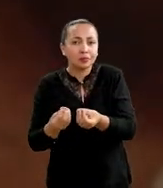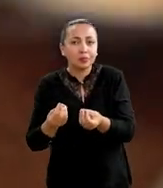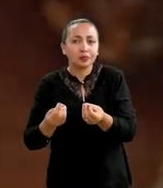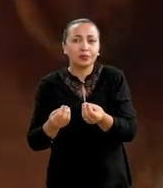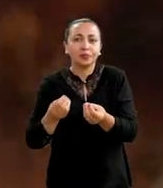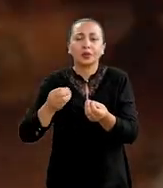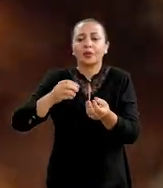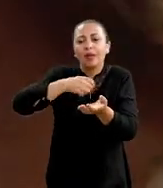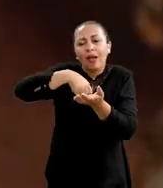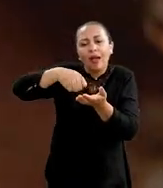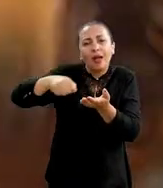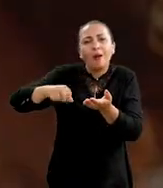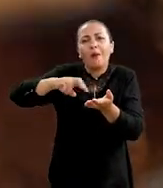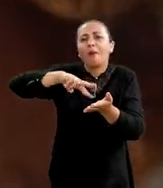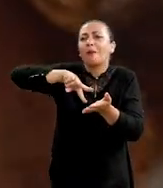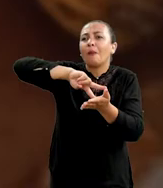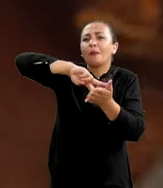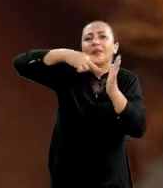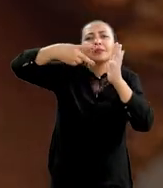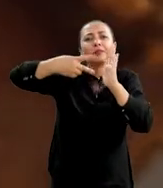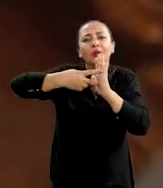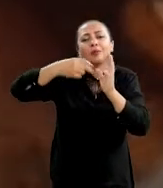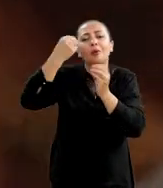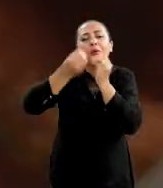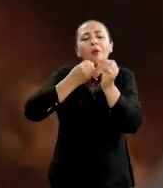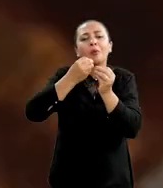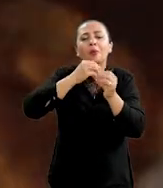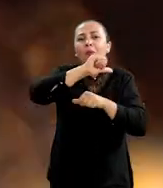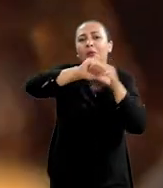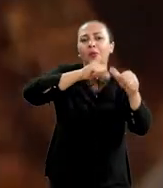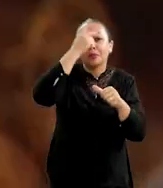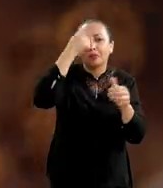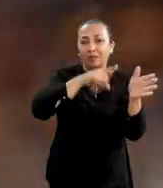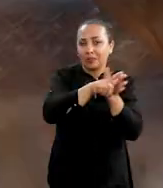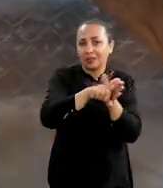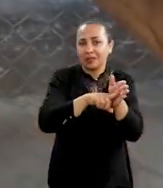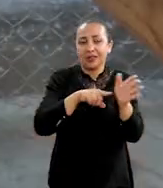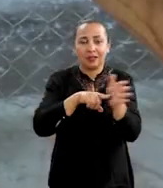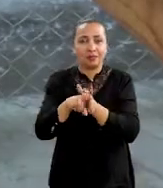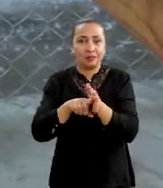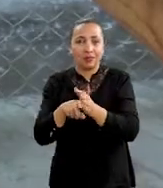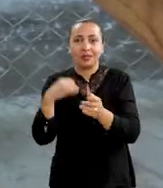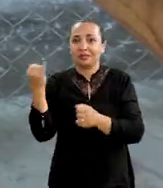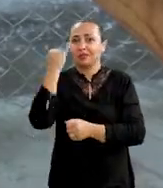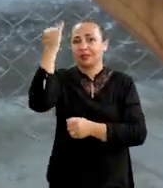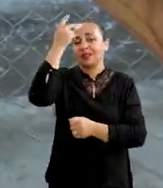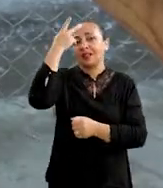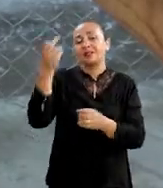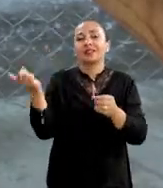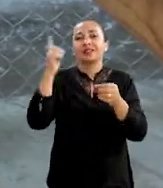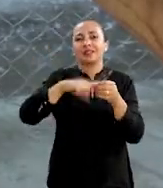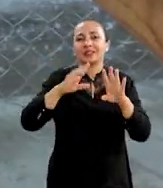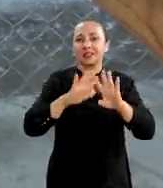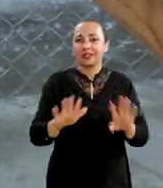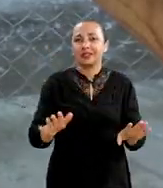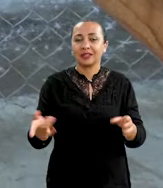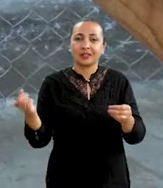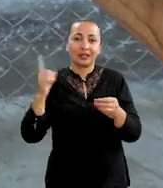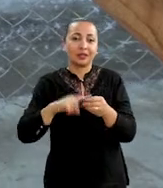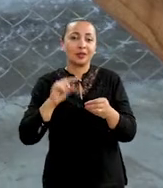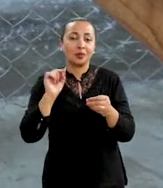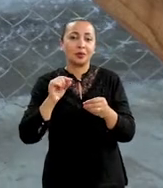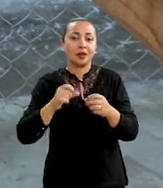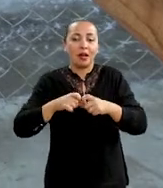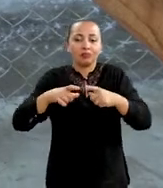que isso se transcreve em pesquisa, em números? Então a pesquisa, a importância da Nádia é justamente trazer